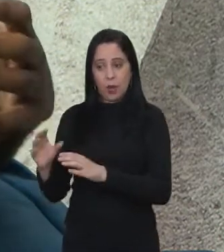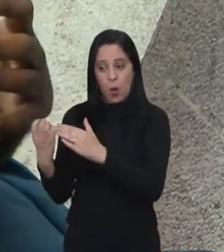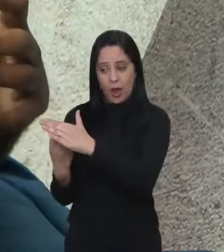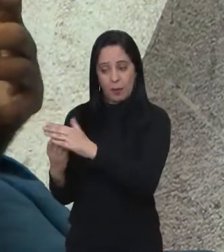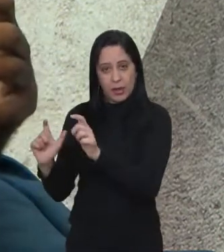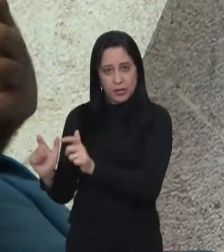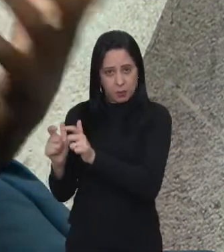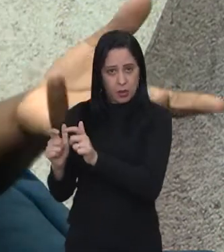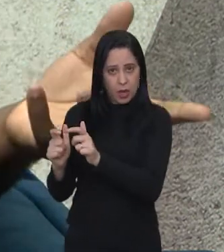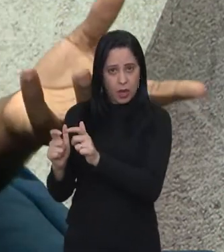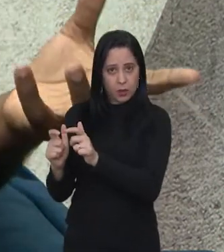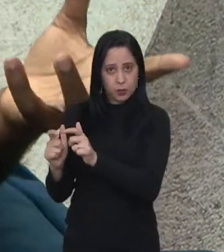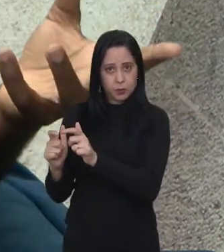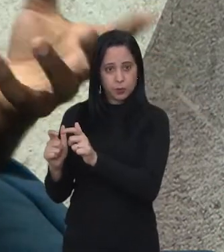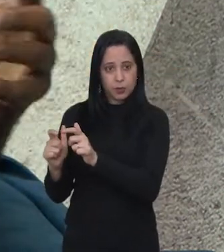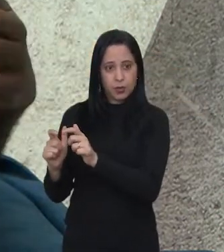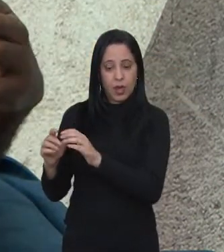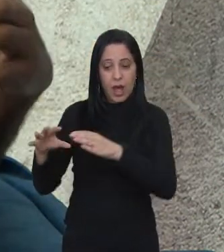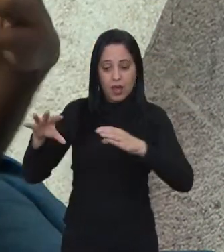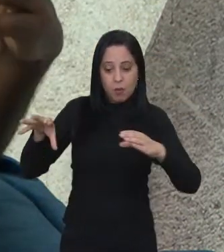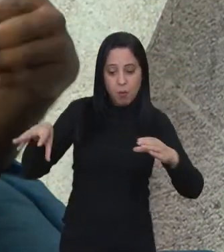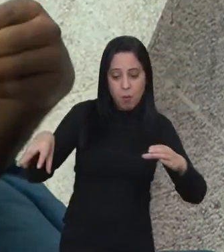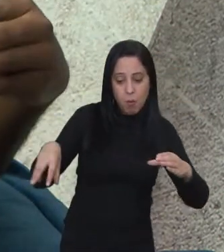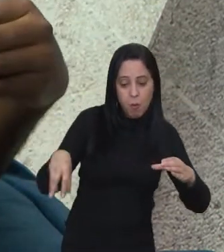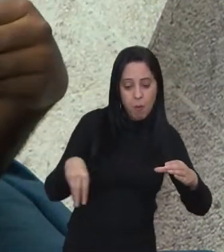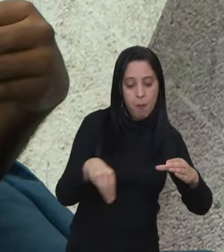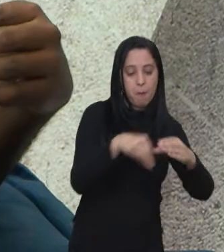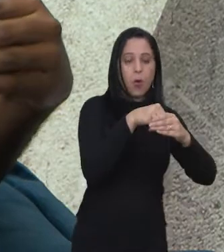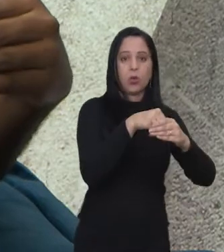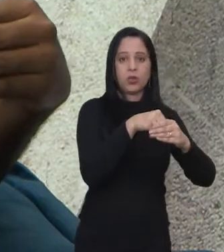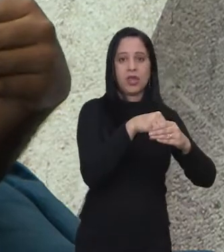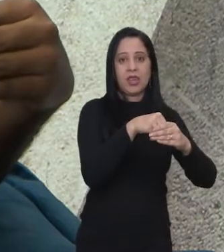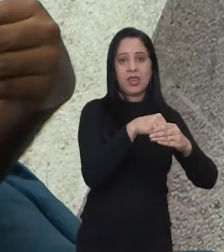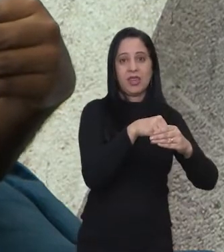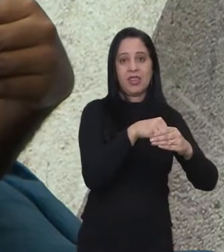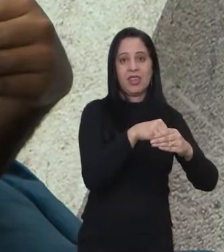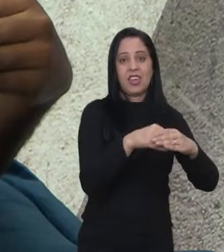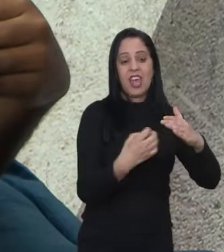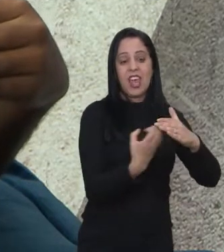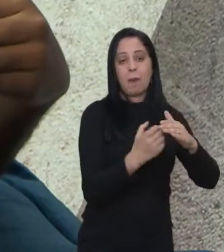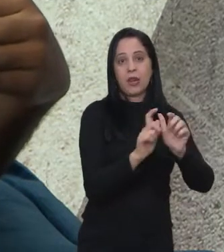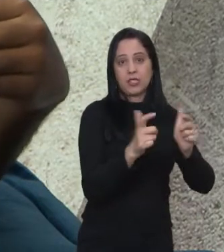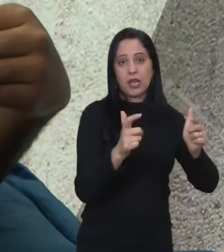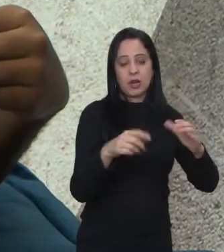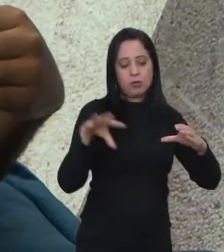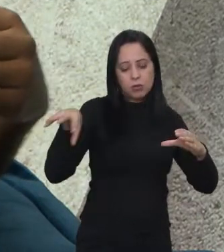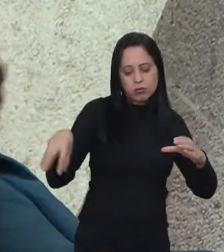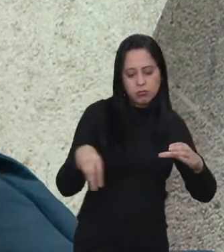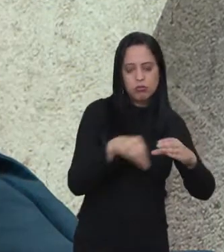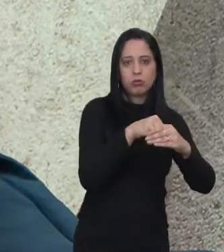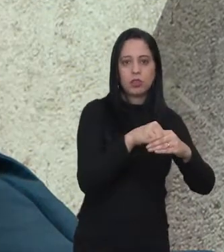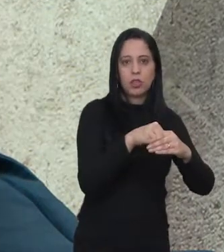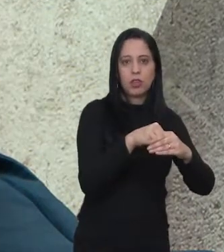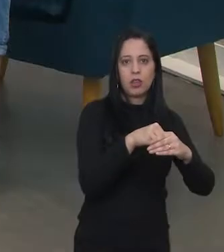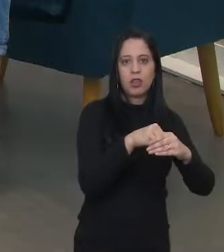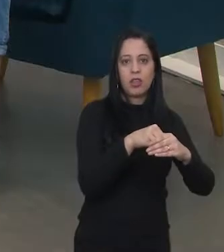protegido que é a incubadora de empresas. E nesse ambiente protegido ele fica até que ele esteja pronto para ir para o mercado.